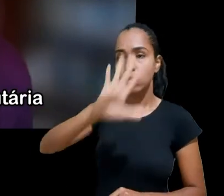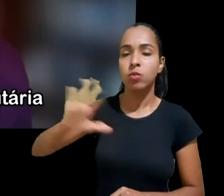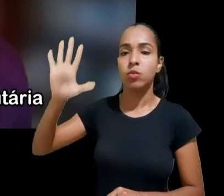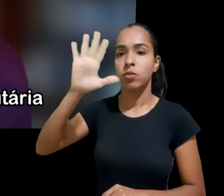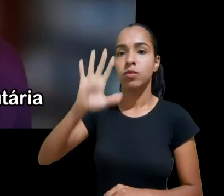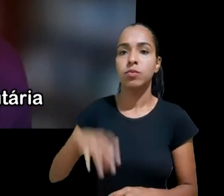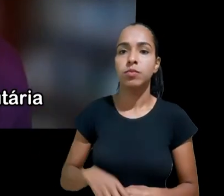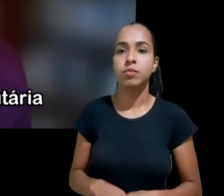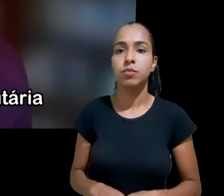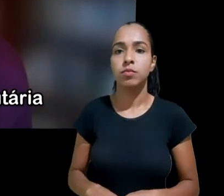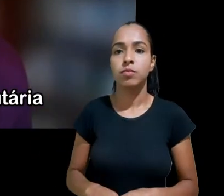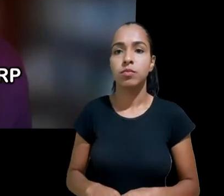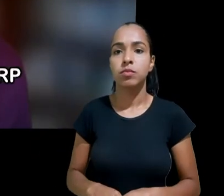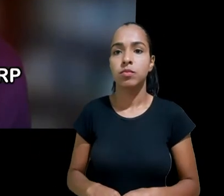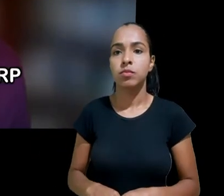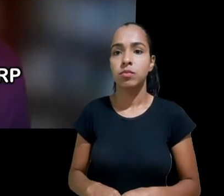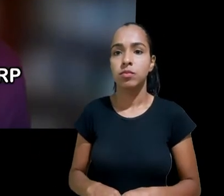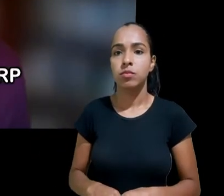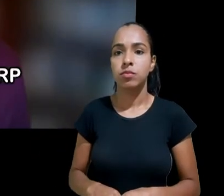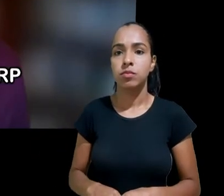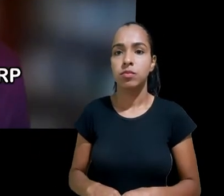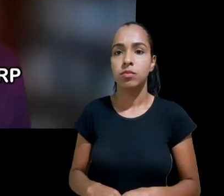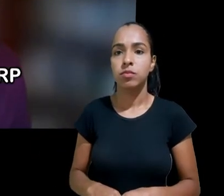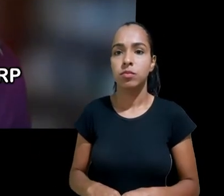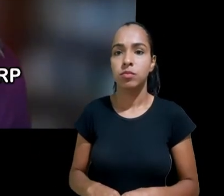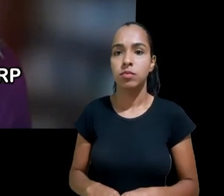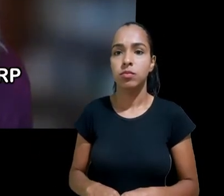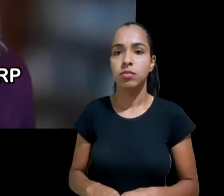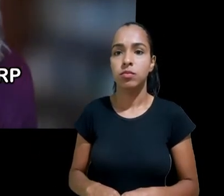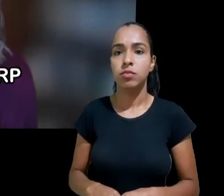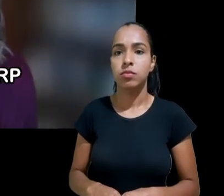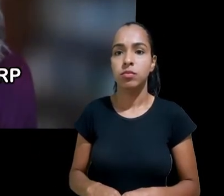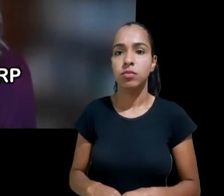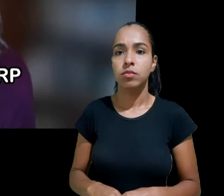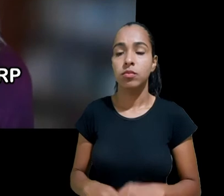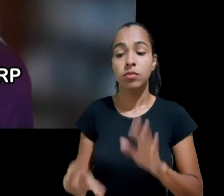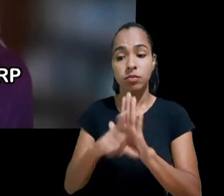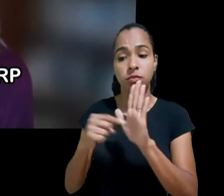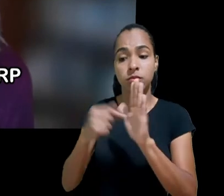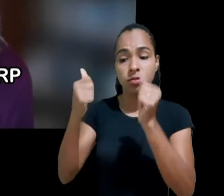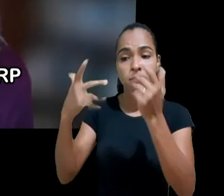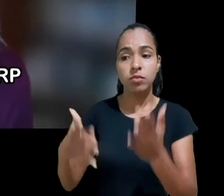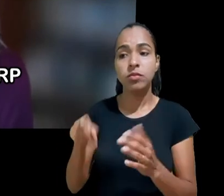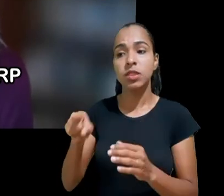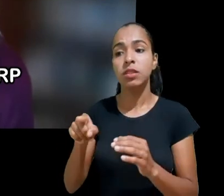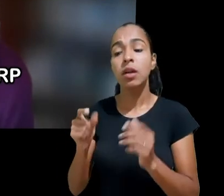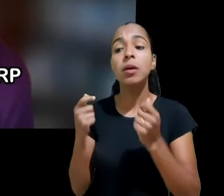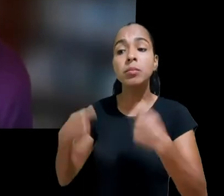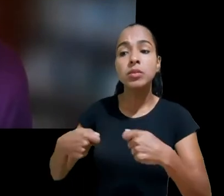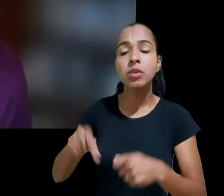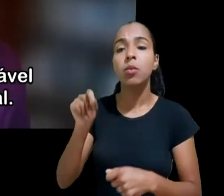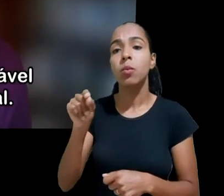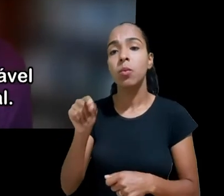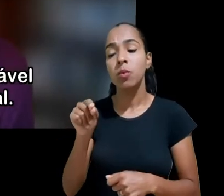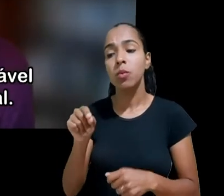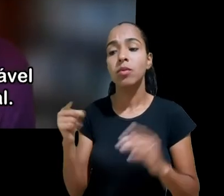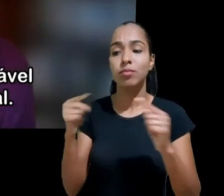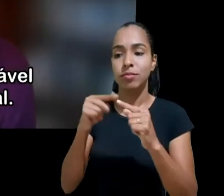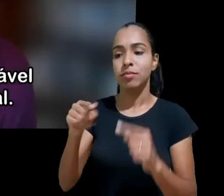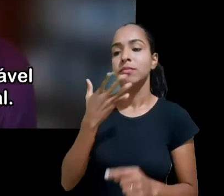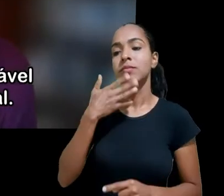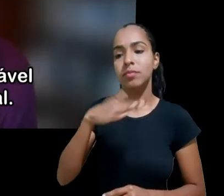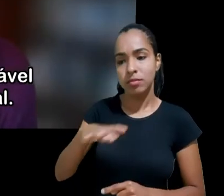forma de disposição estatuária que define os requisitos do GDPR que se aplicam a crianças consideradas um público